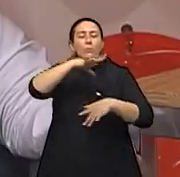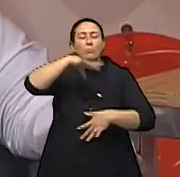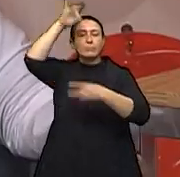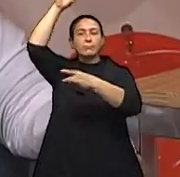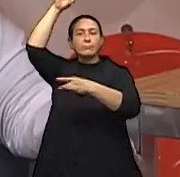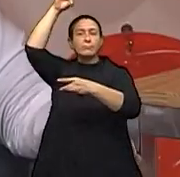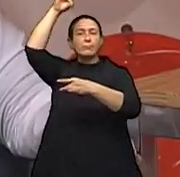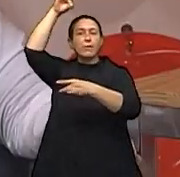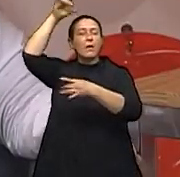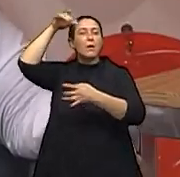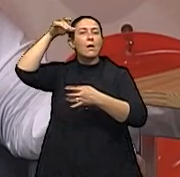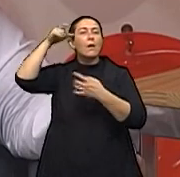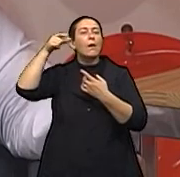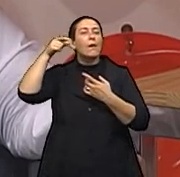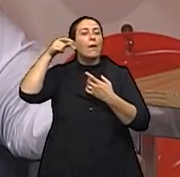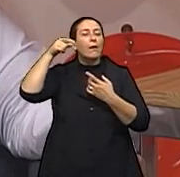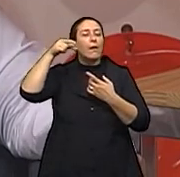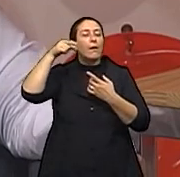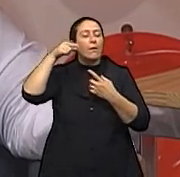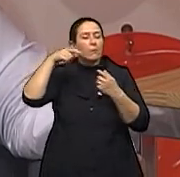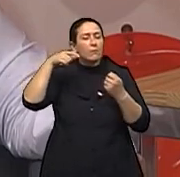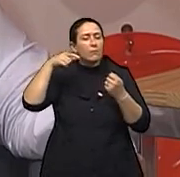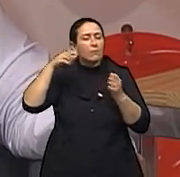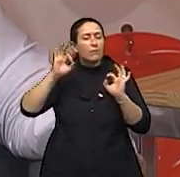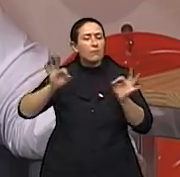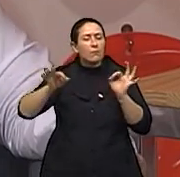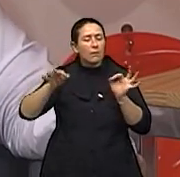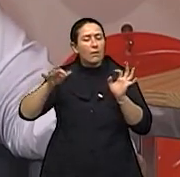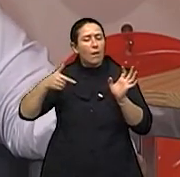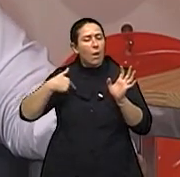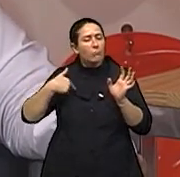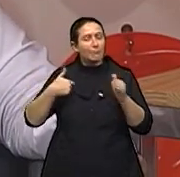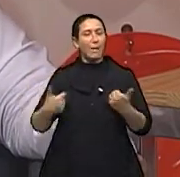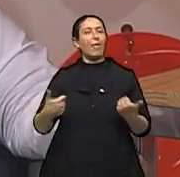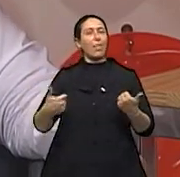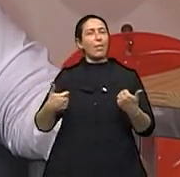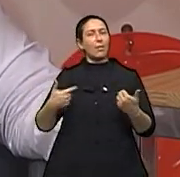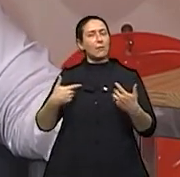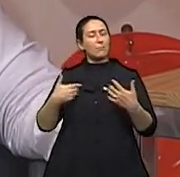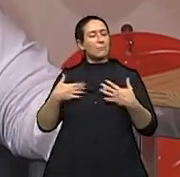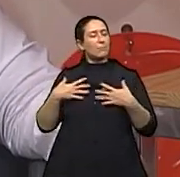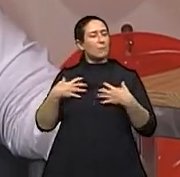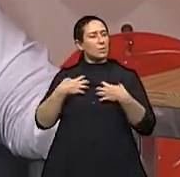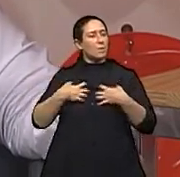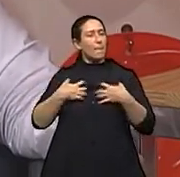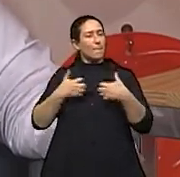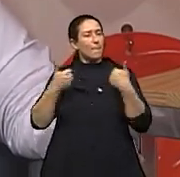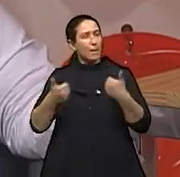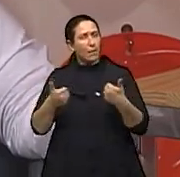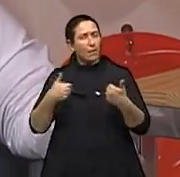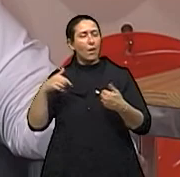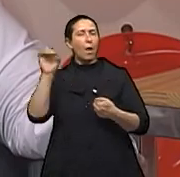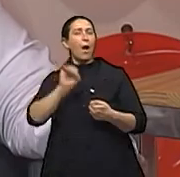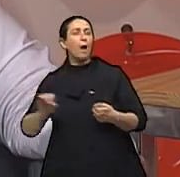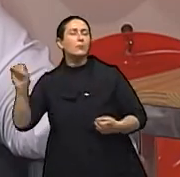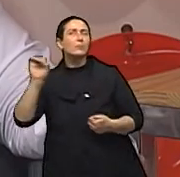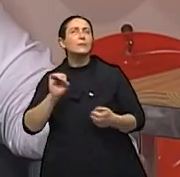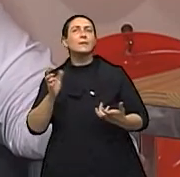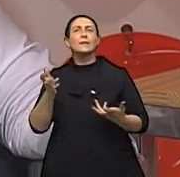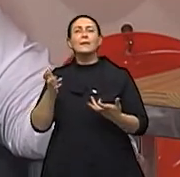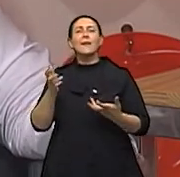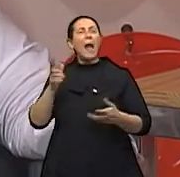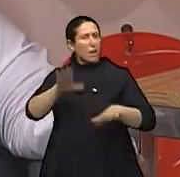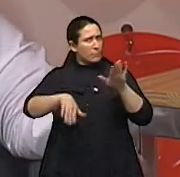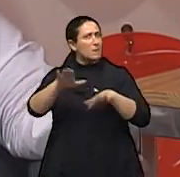chegou num ponto em que ela ficou muito bem, ótima, e tem, existem